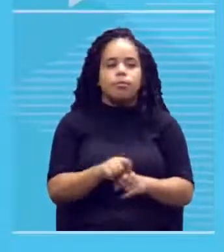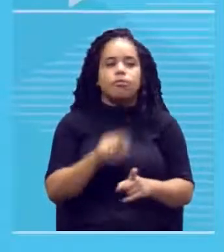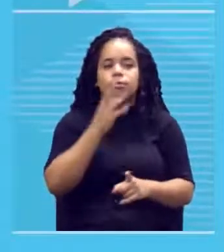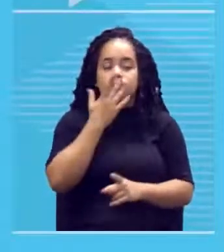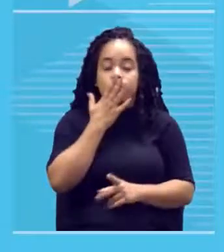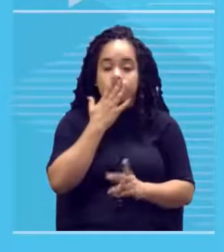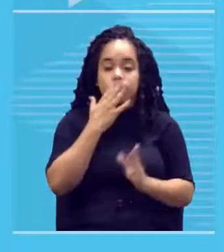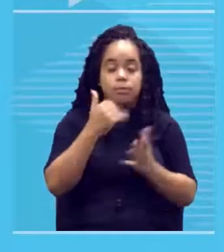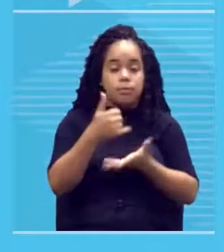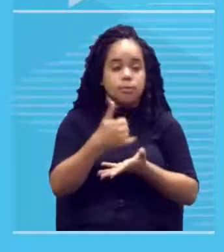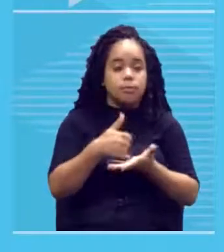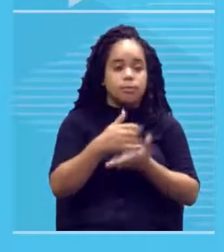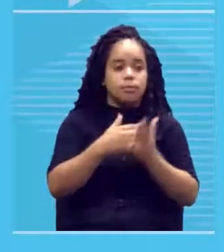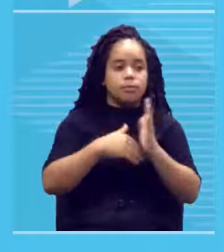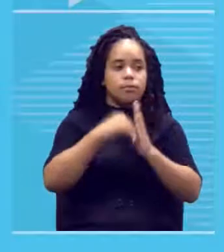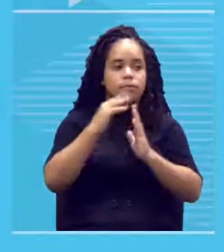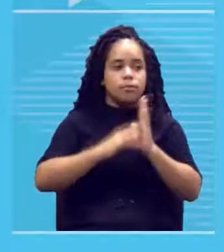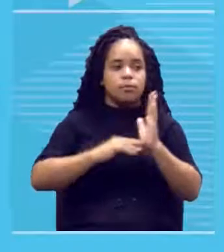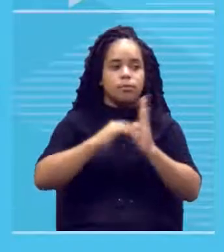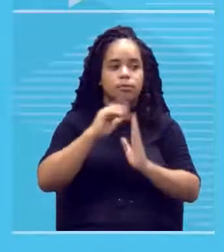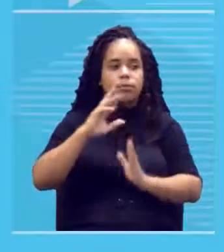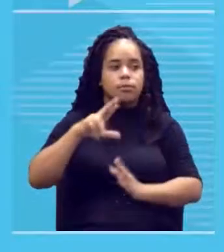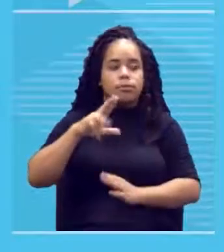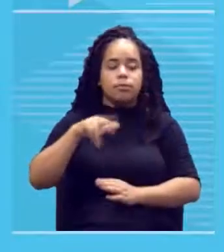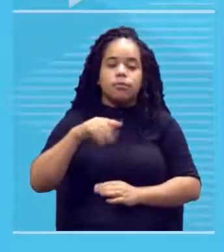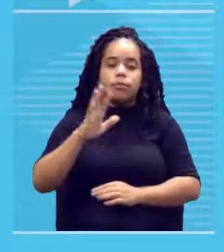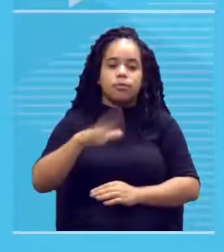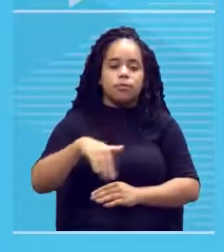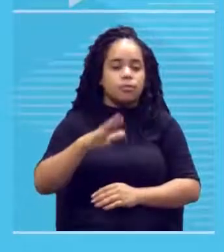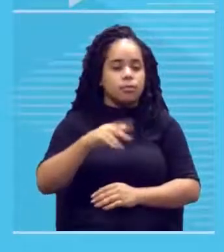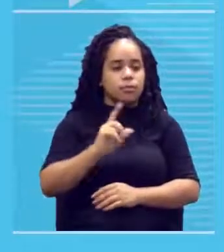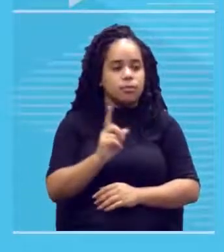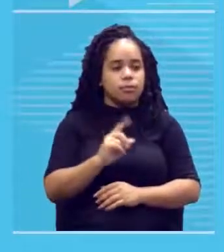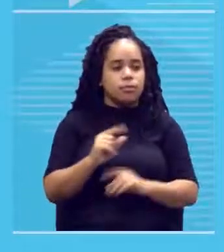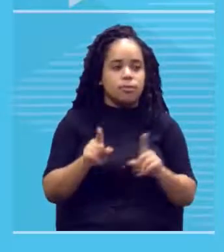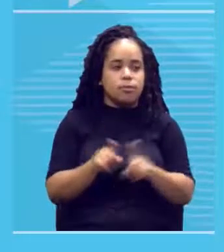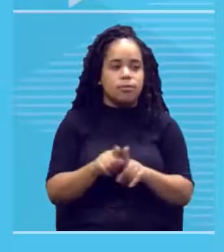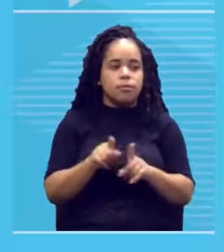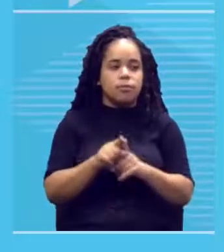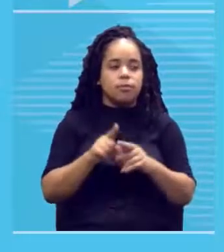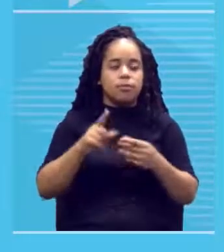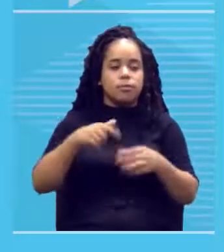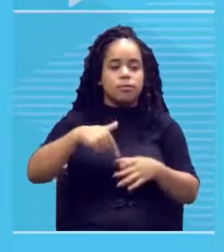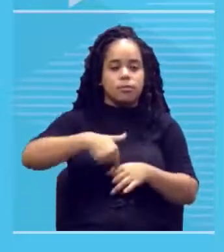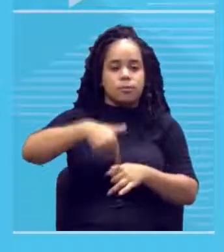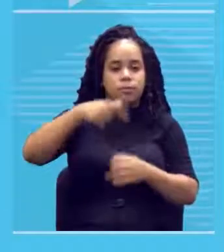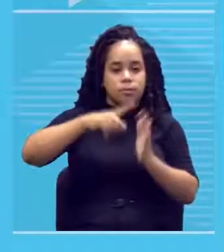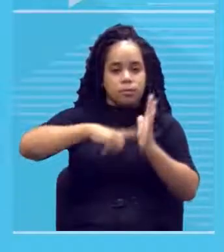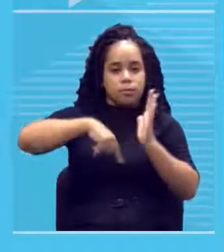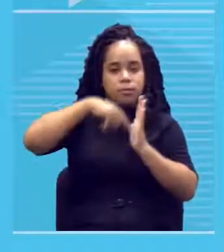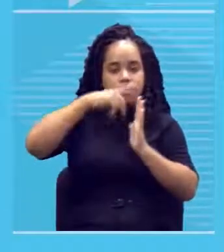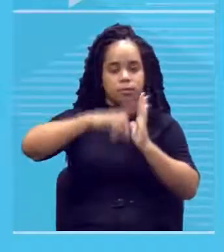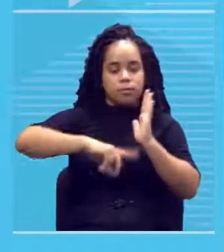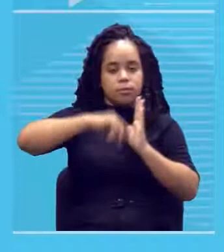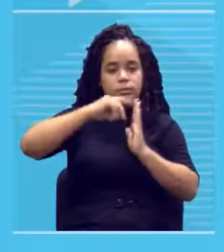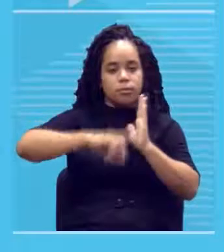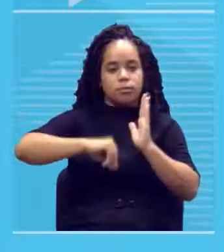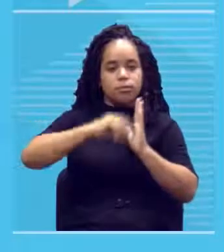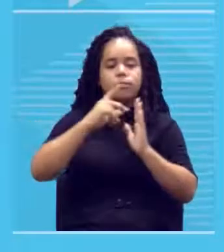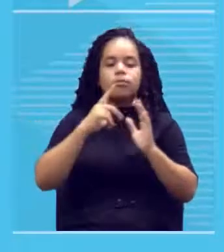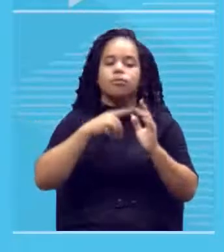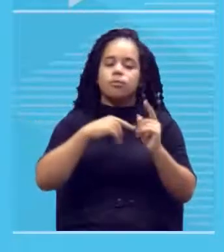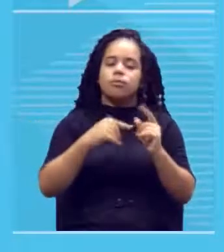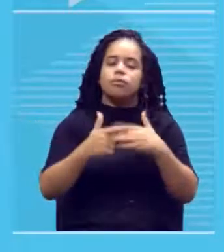barato os pincéis eles têm um papel importante também na distribuição da tinta sobre a superfície